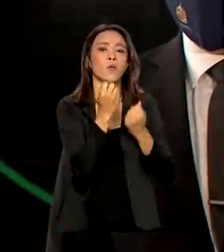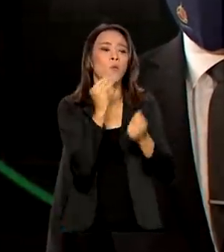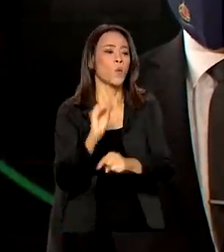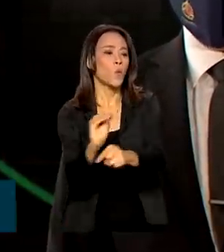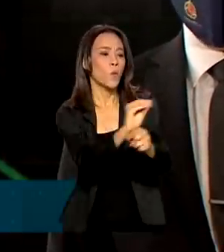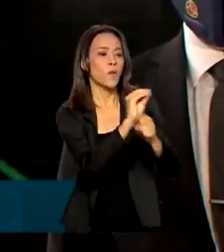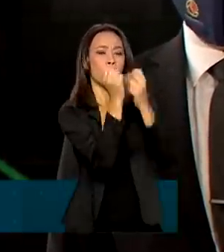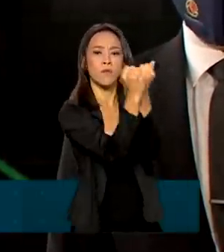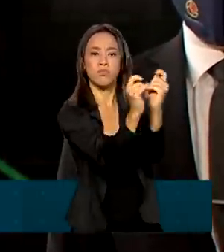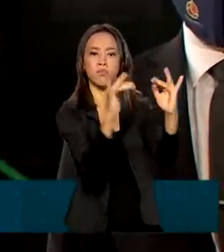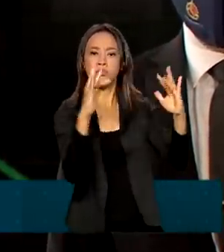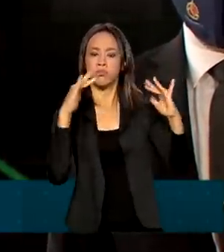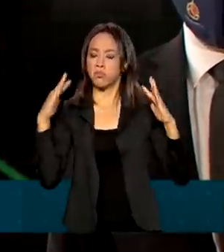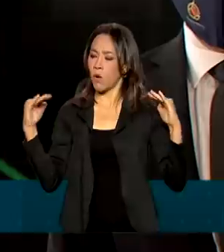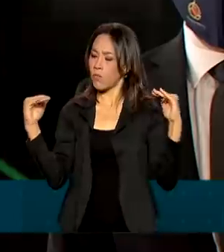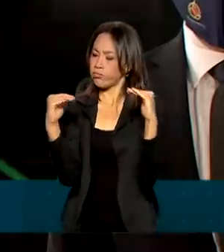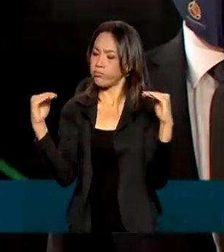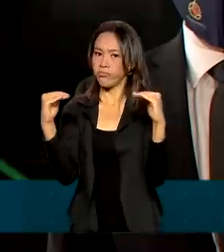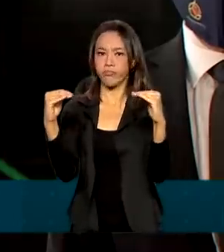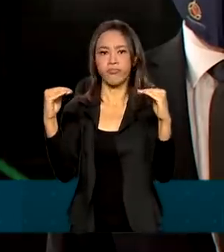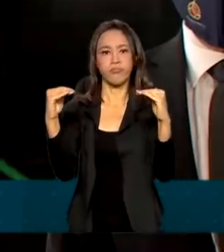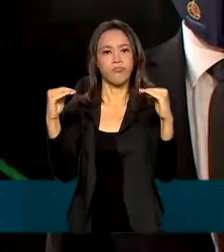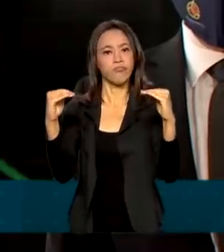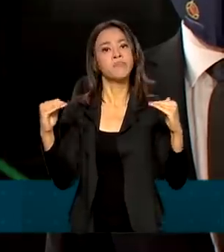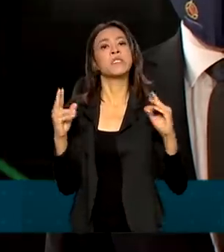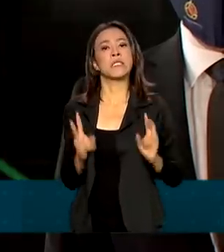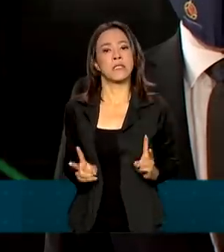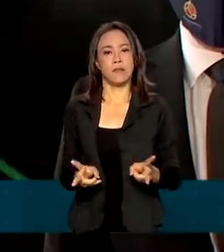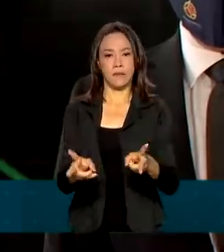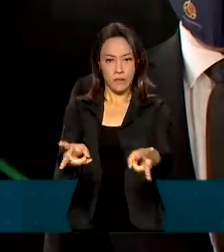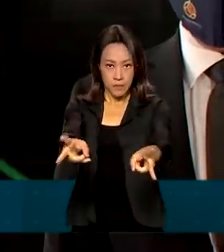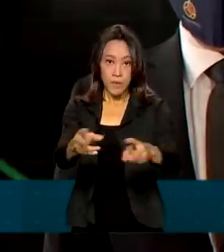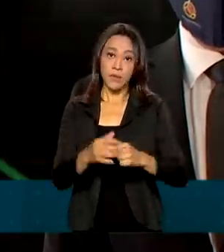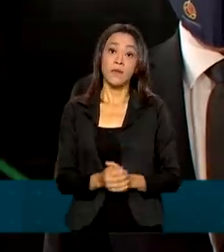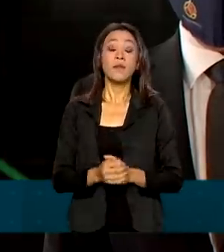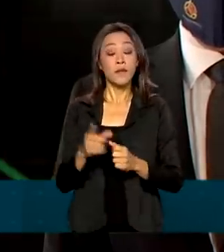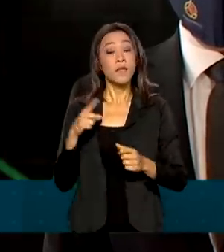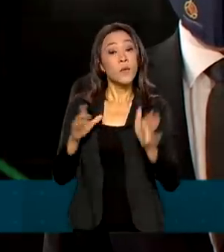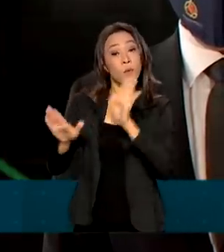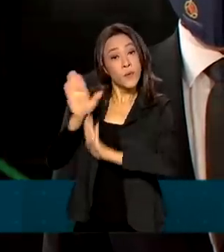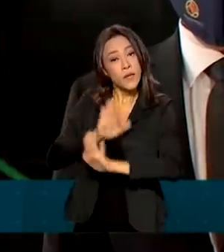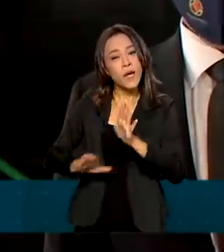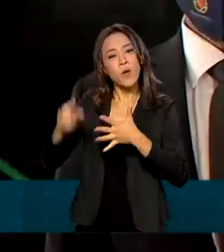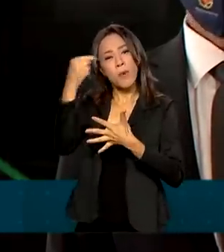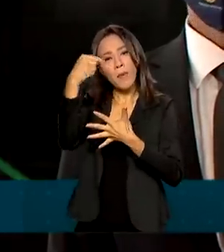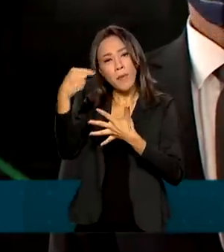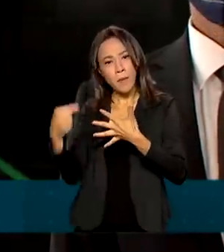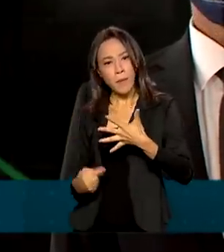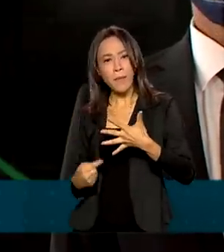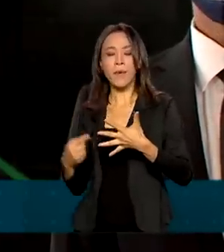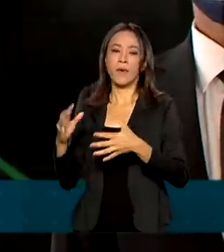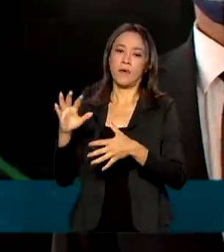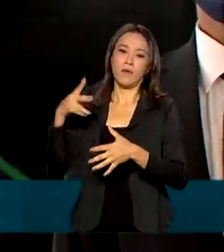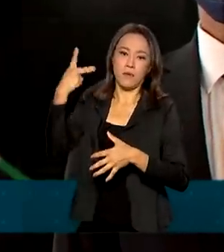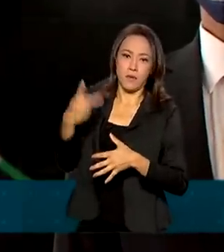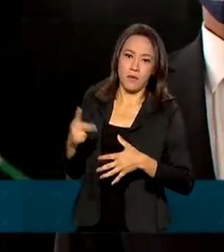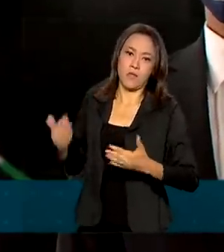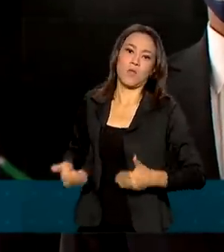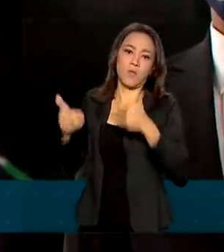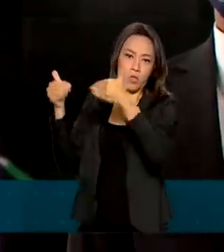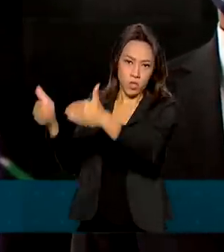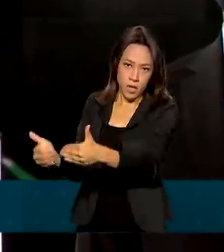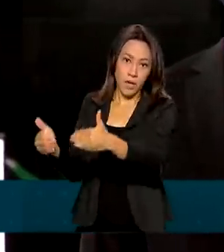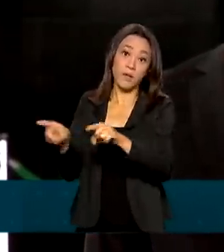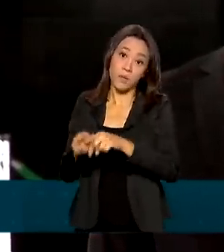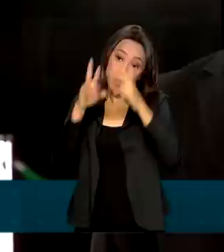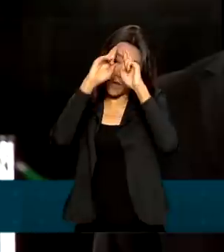ambiente, cuidado com todos os aspectos daquele ministério, ao mesmo tempo respeito também ao